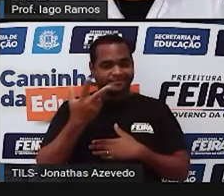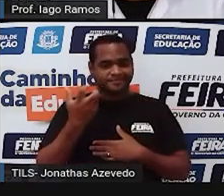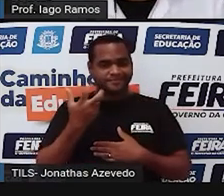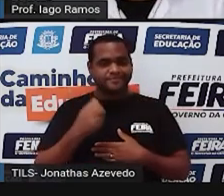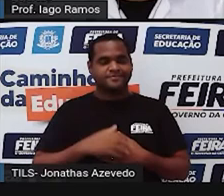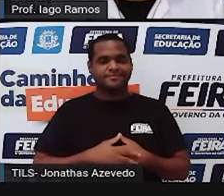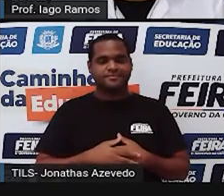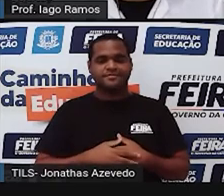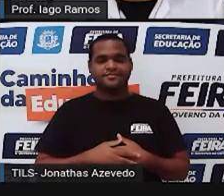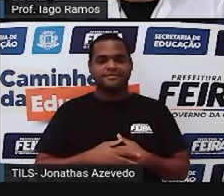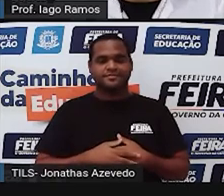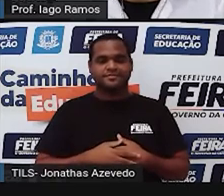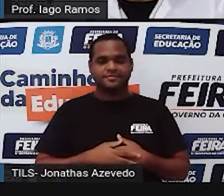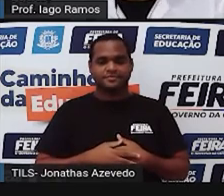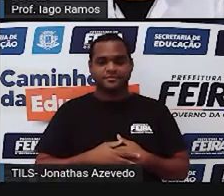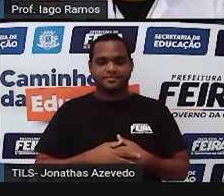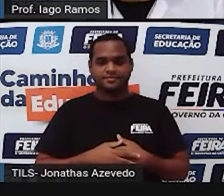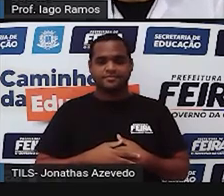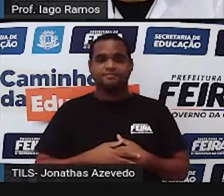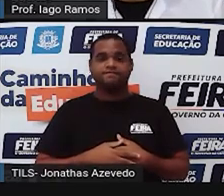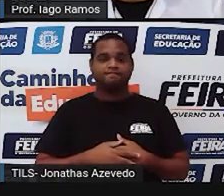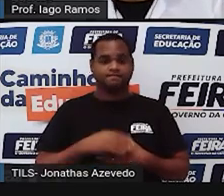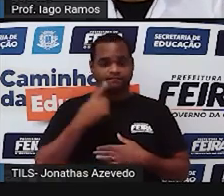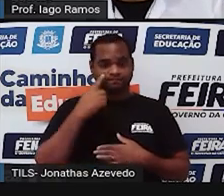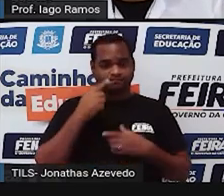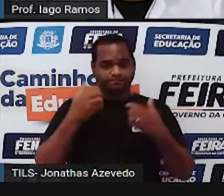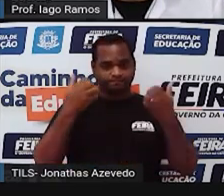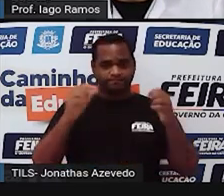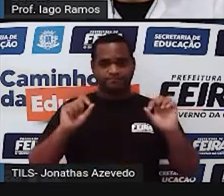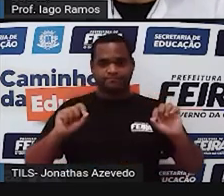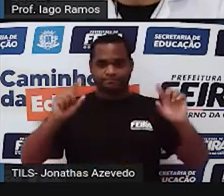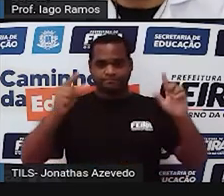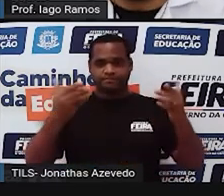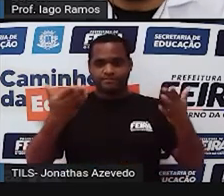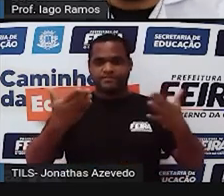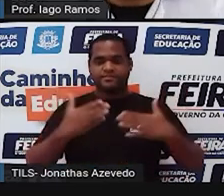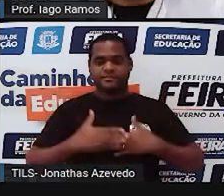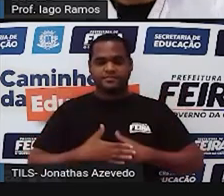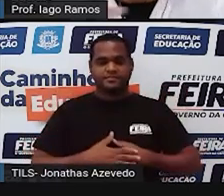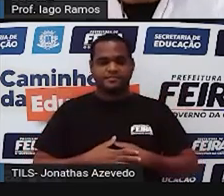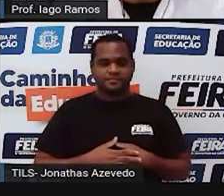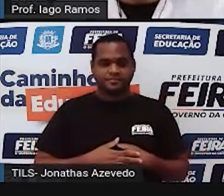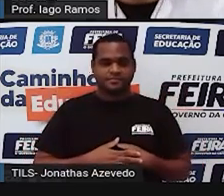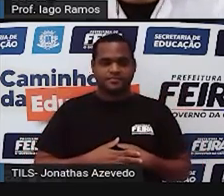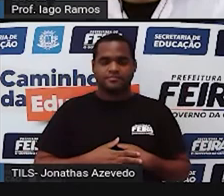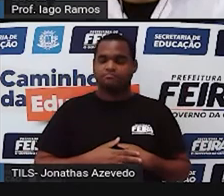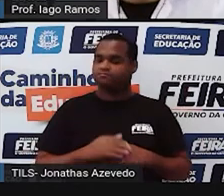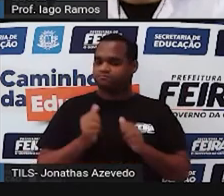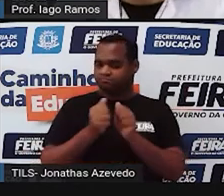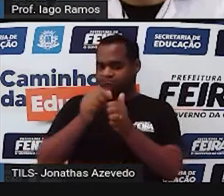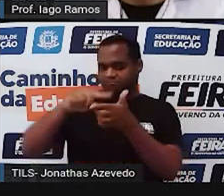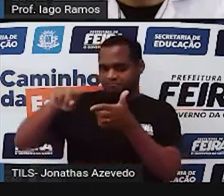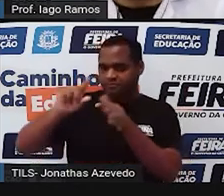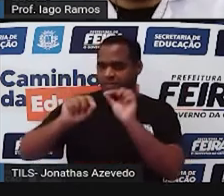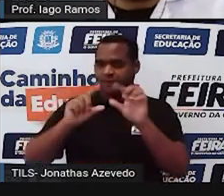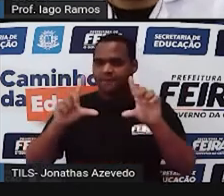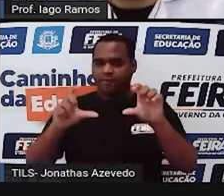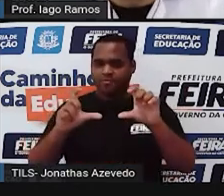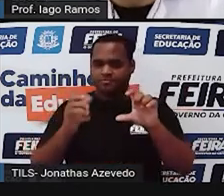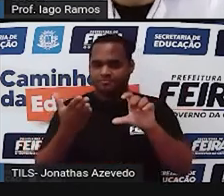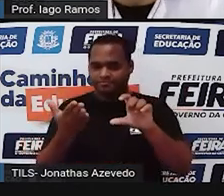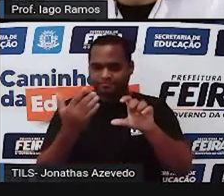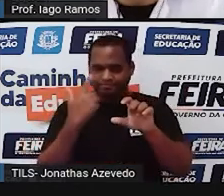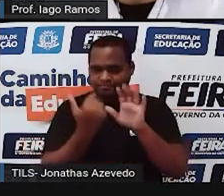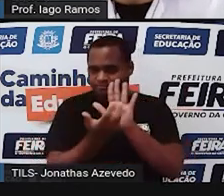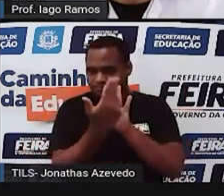Eu vou ler o problema aqui para você. Ele está aí na tela. Certo? E junto ao problema tem uma imagem. A gente